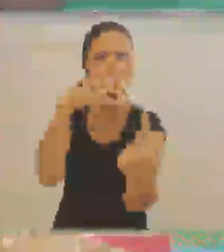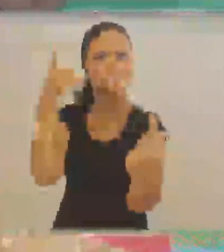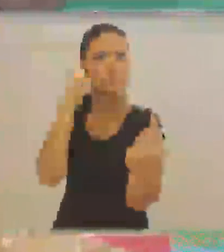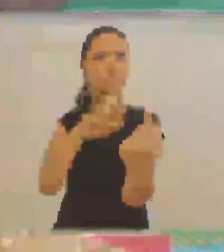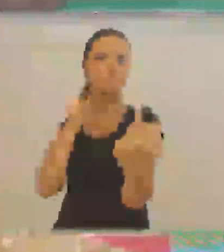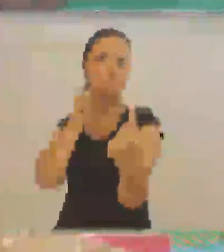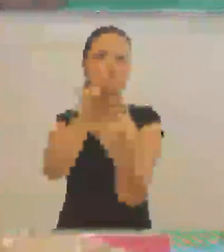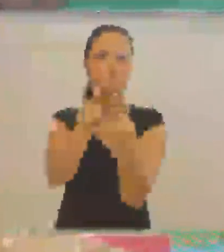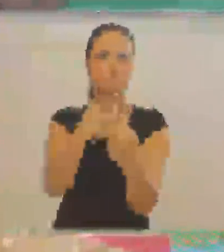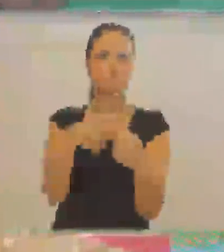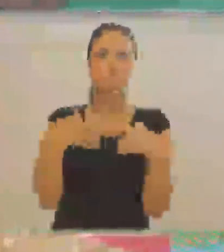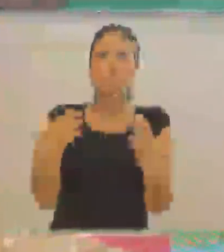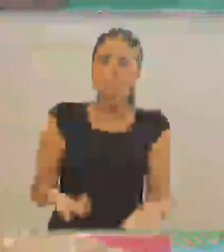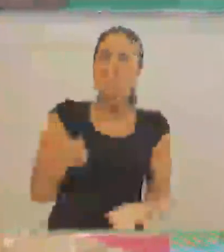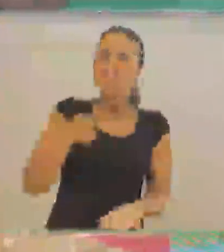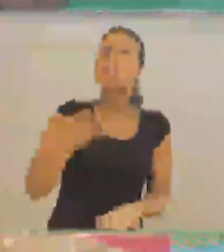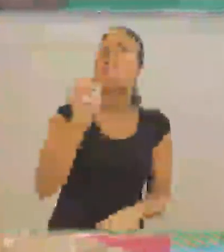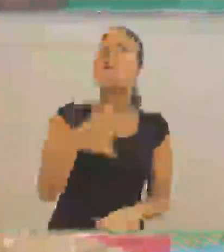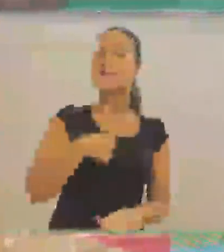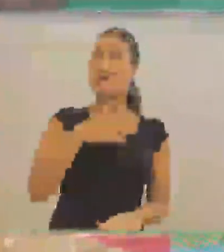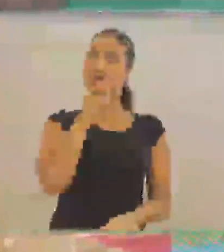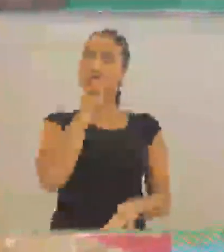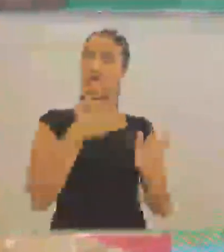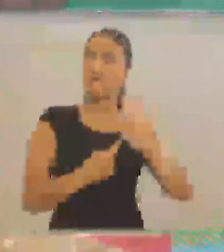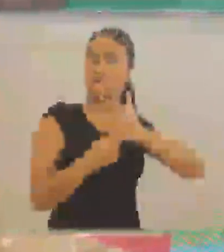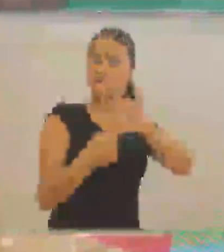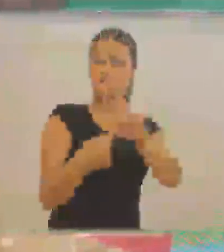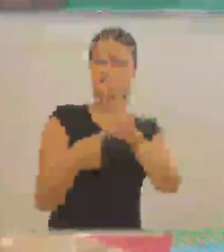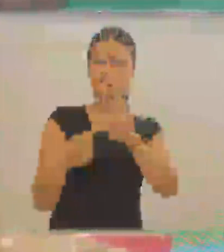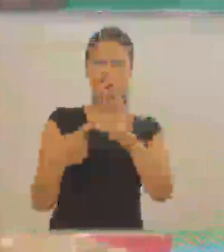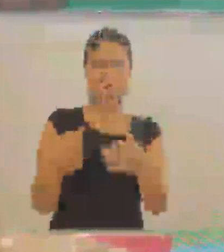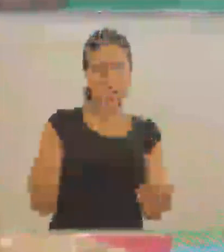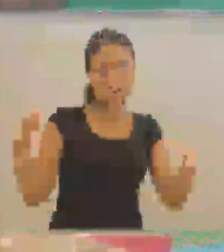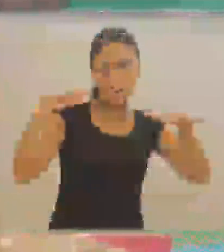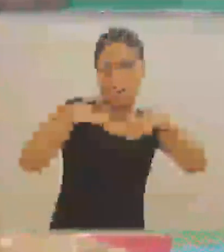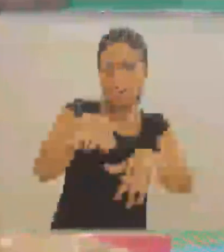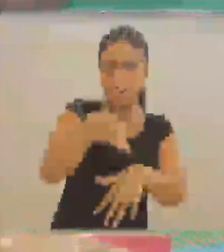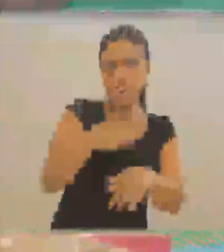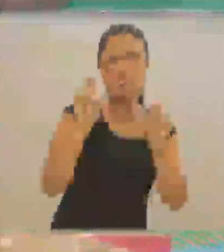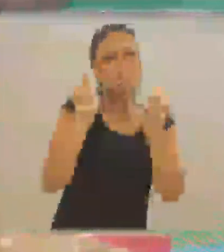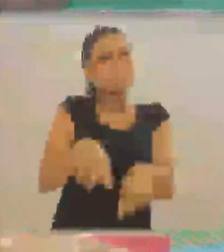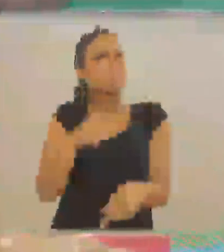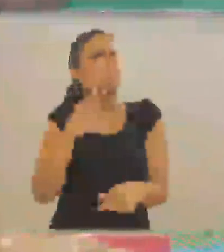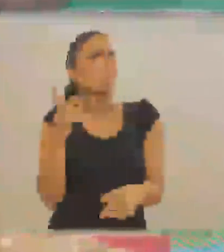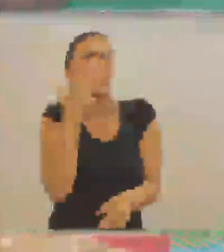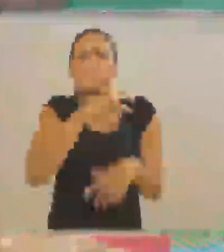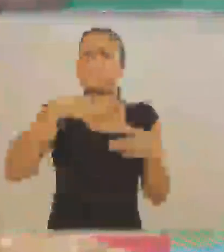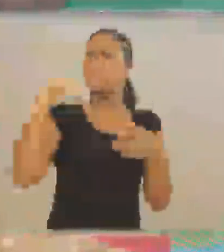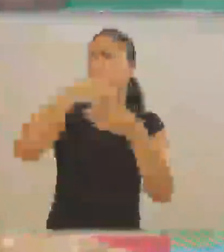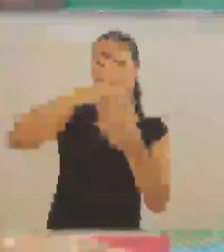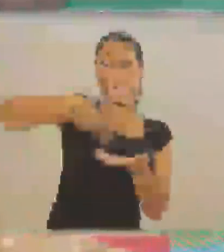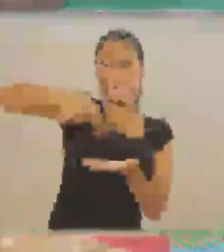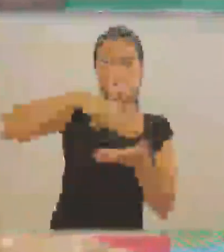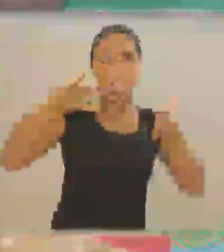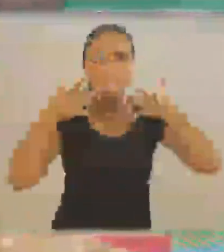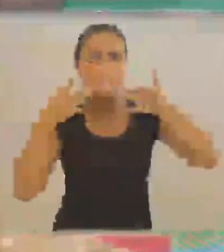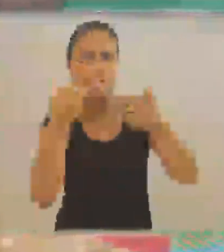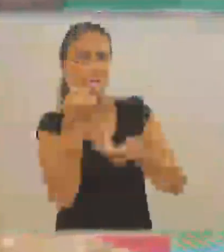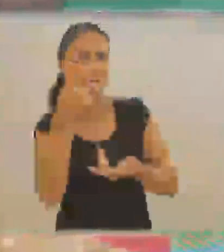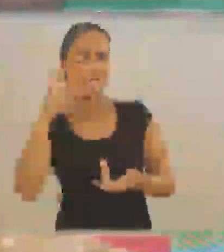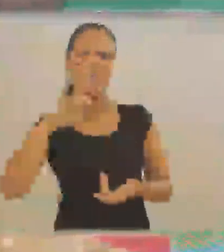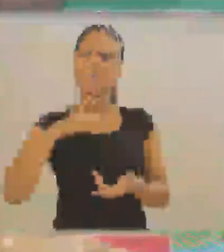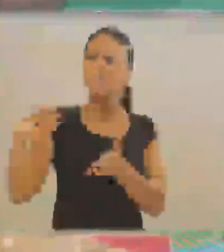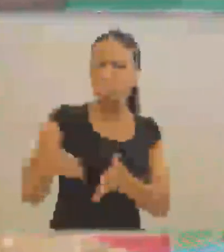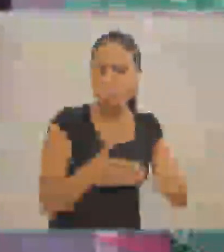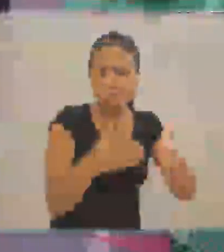Principalmente, sonhar, acreditar nesse sonho. Talvez eu, eu seja um exemplo de